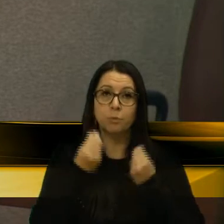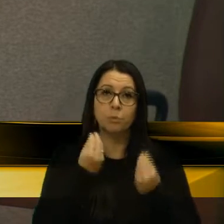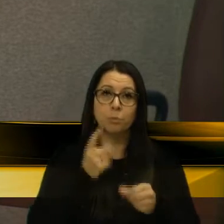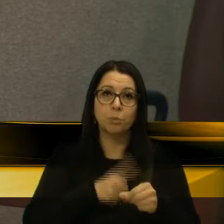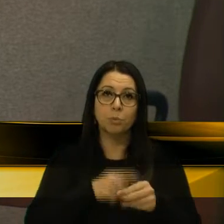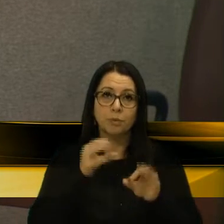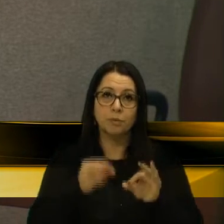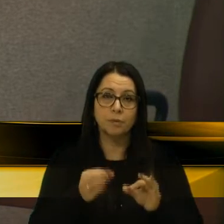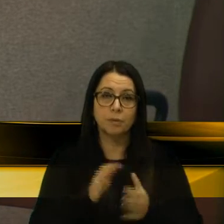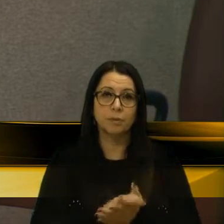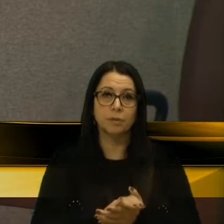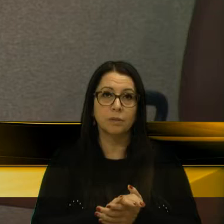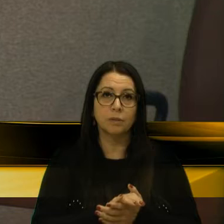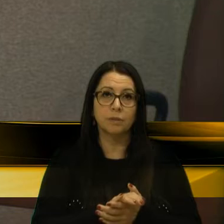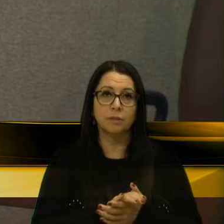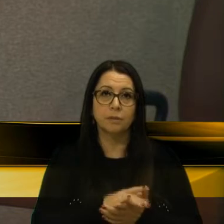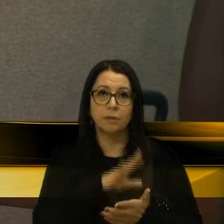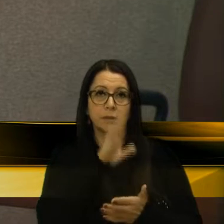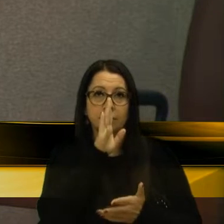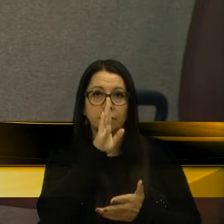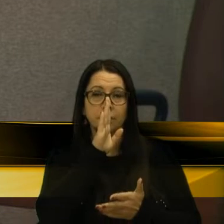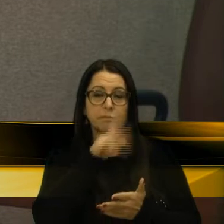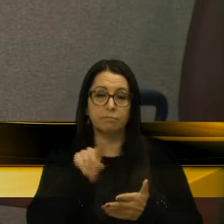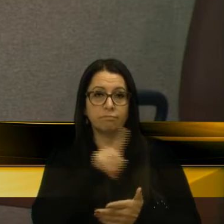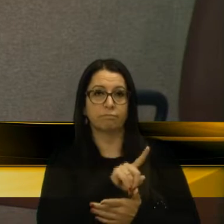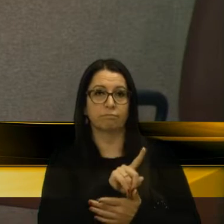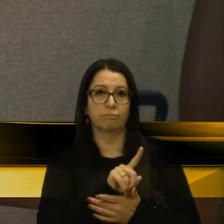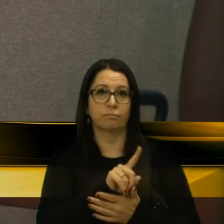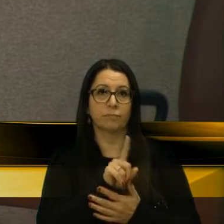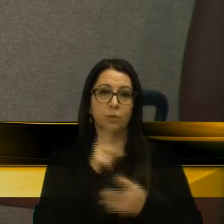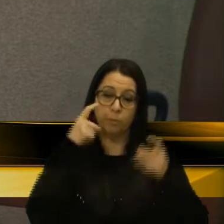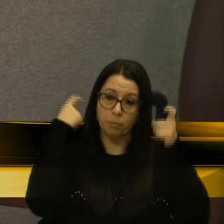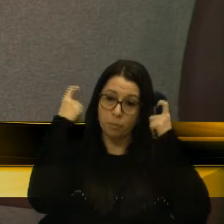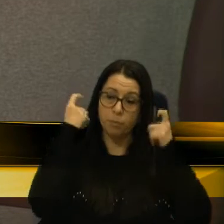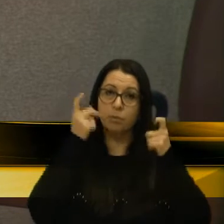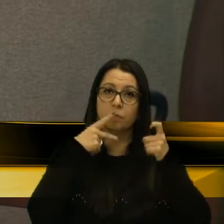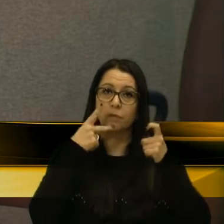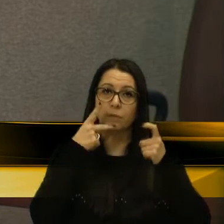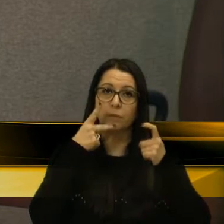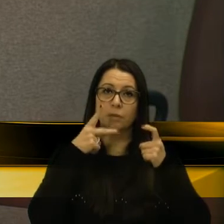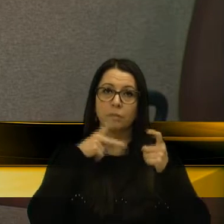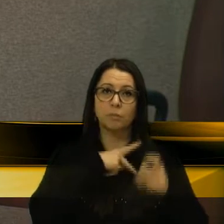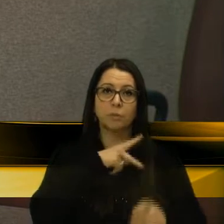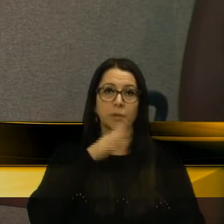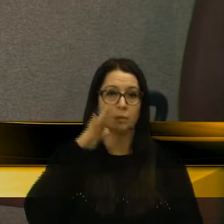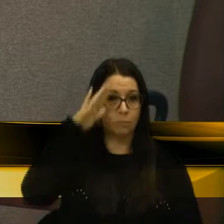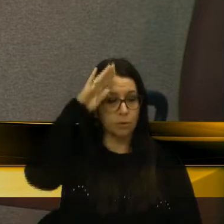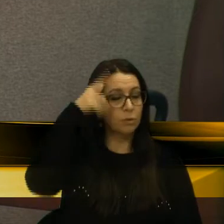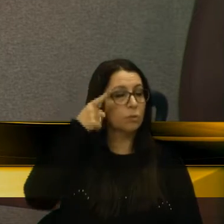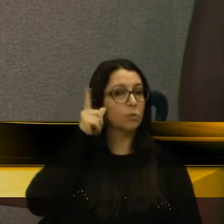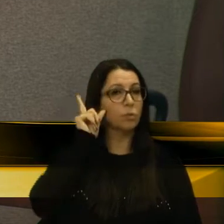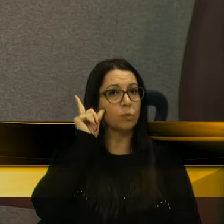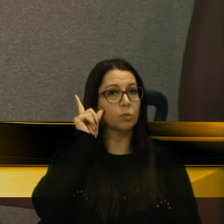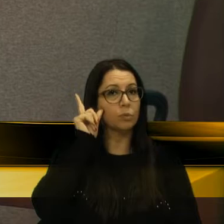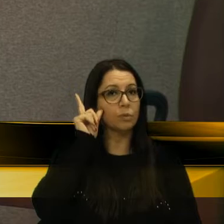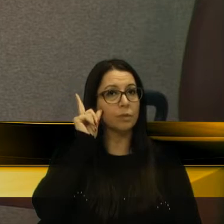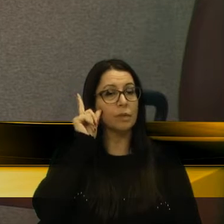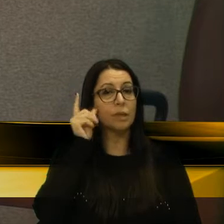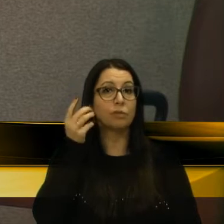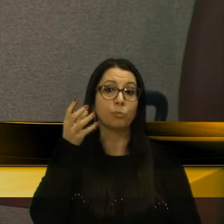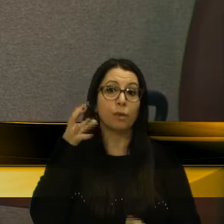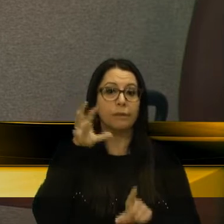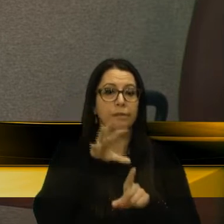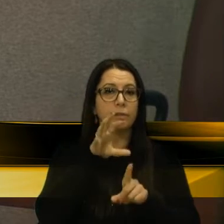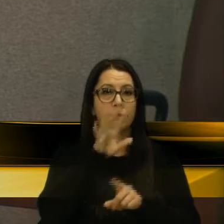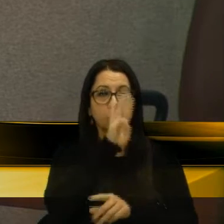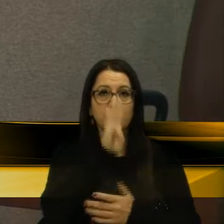certo de calar, de não falar. O que me preocupou na fala do presidente Bolsonaro ontem é a interferência do